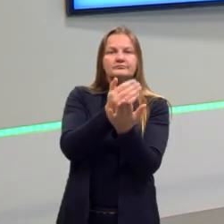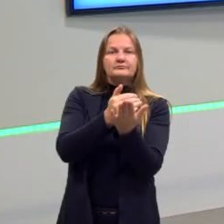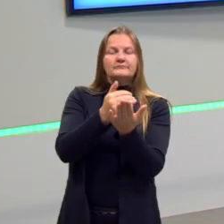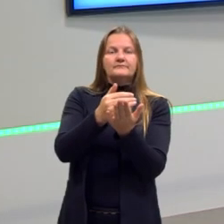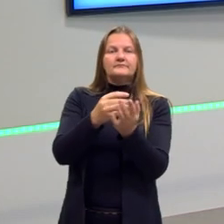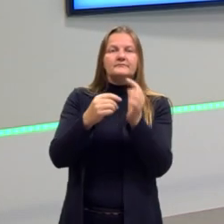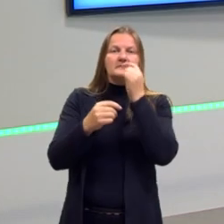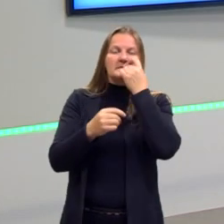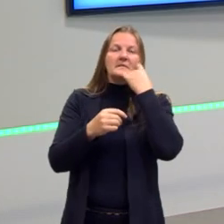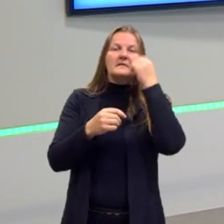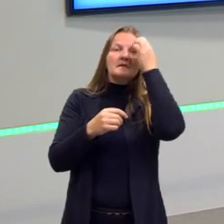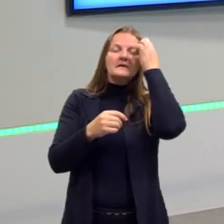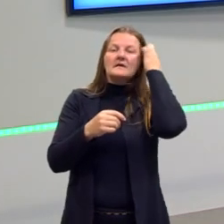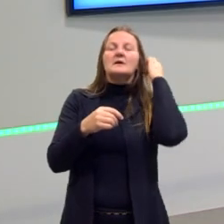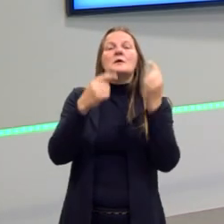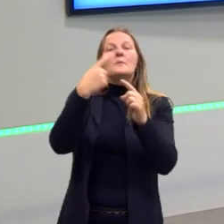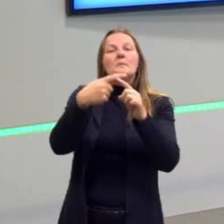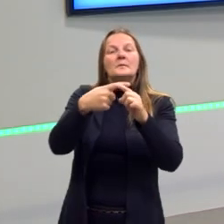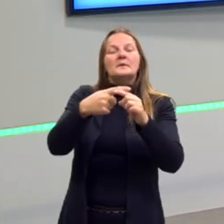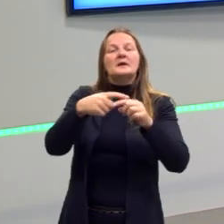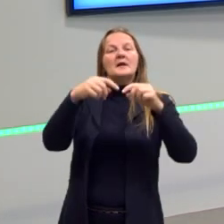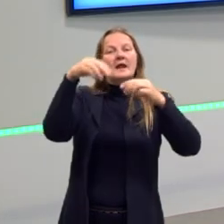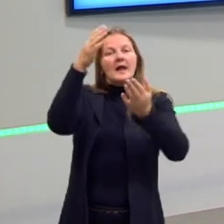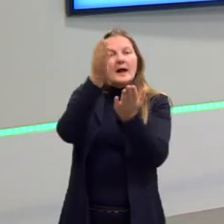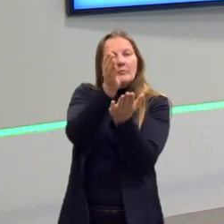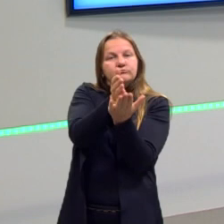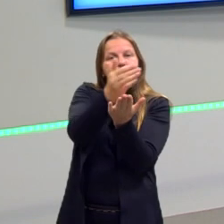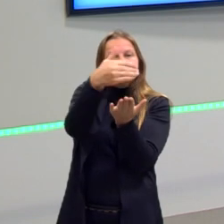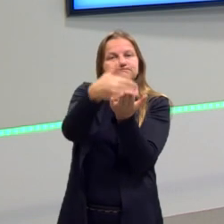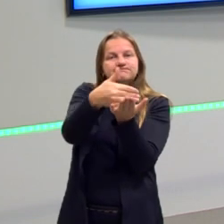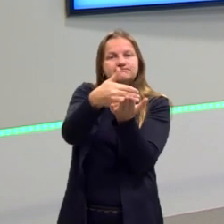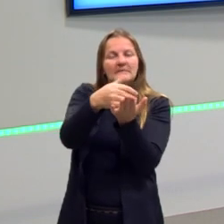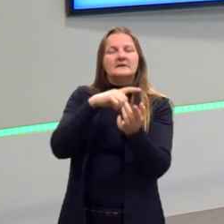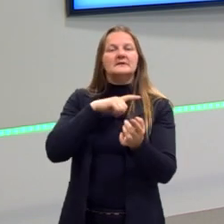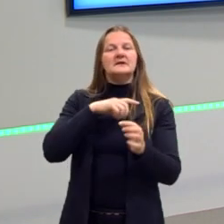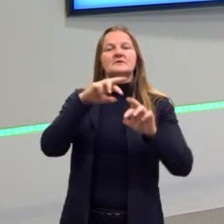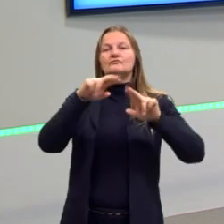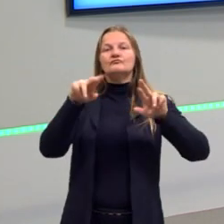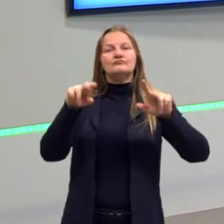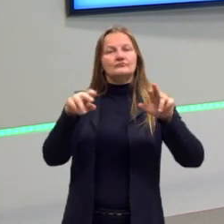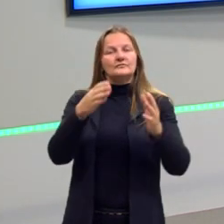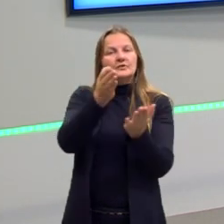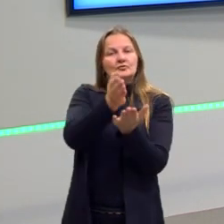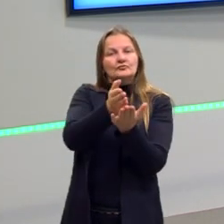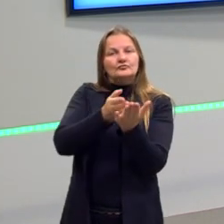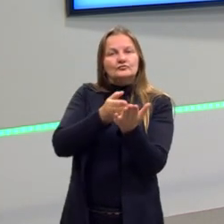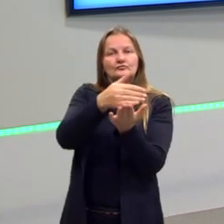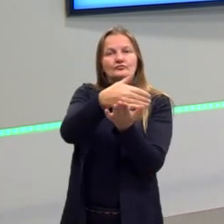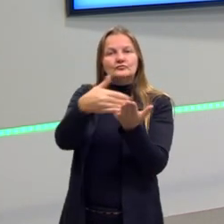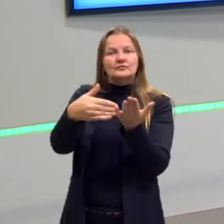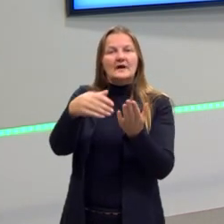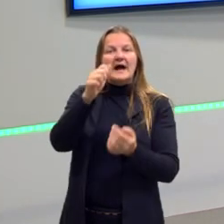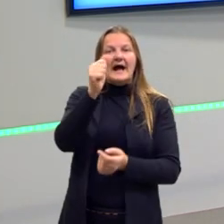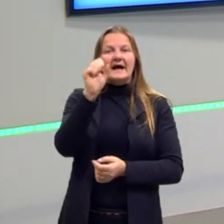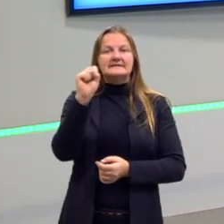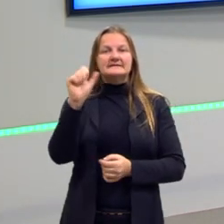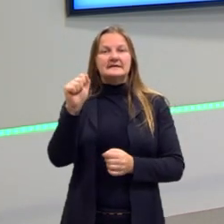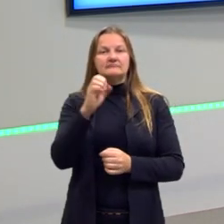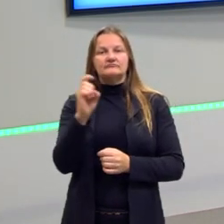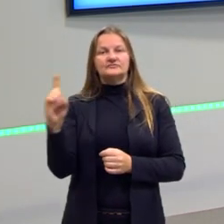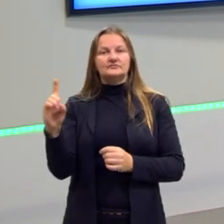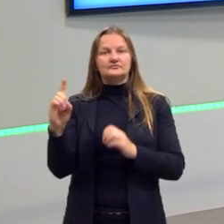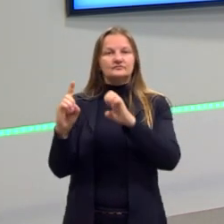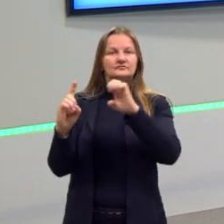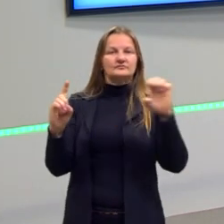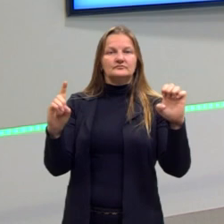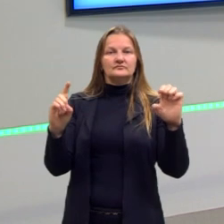maior relacionado a isso, tá, gurizada? Então, é essa questão que nós temos. Nós temos, então, o Juscelino Kubitschek, né,